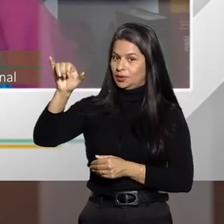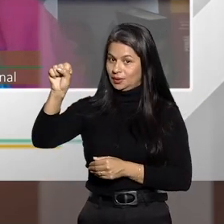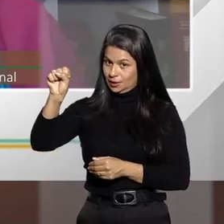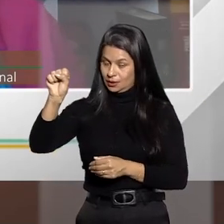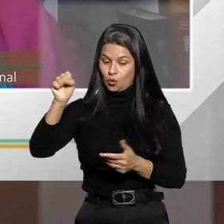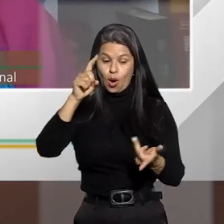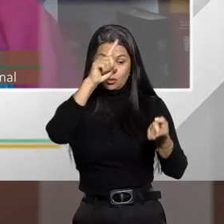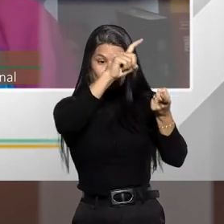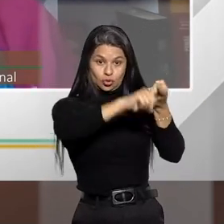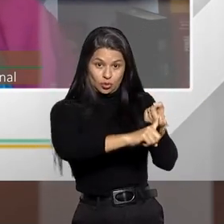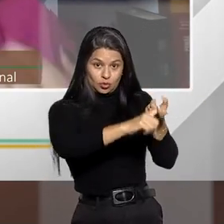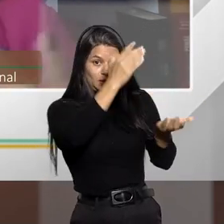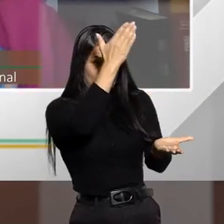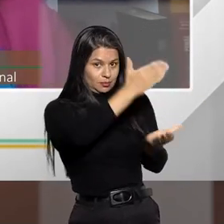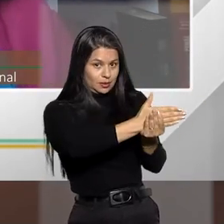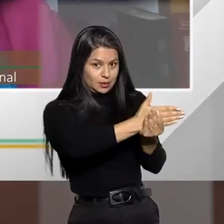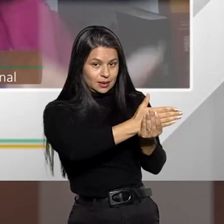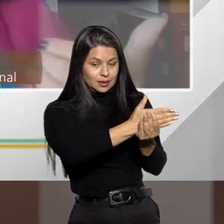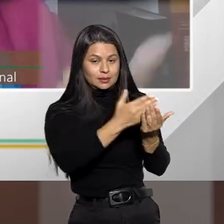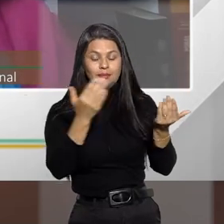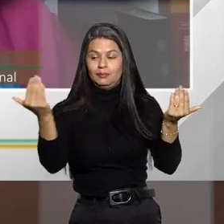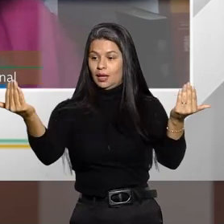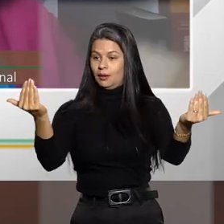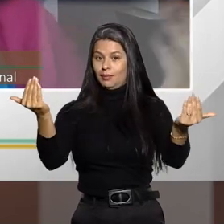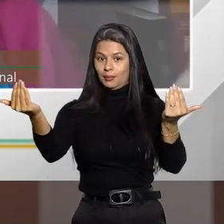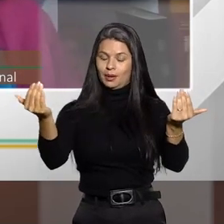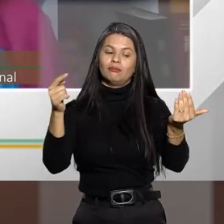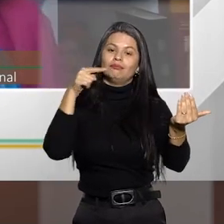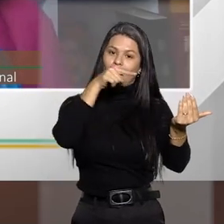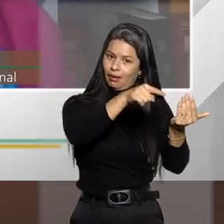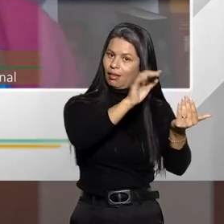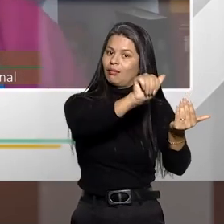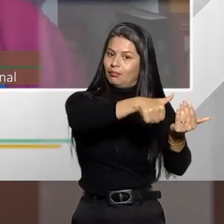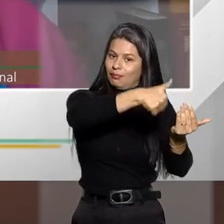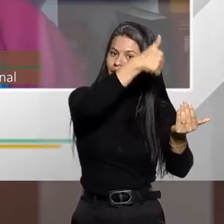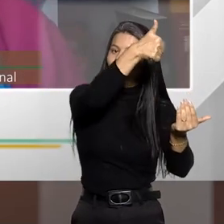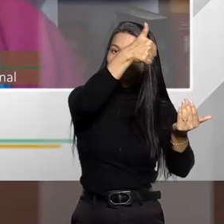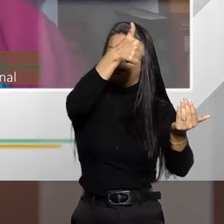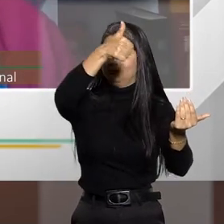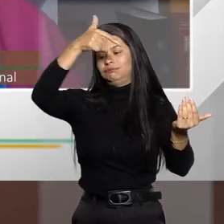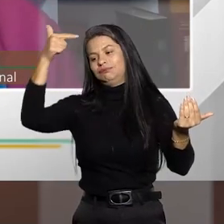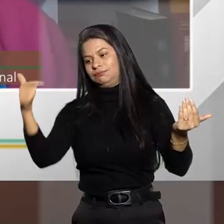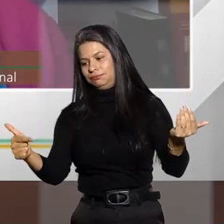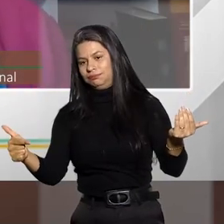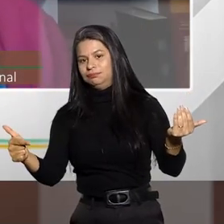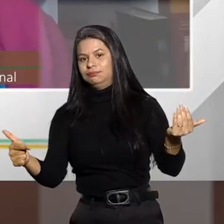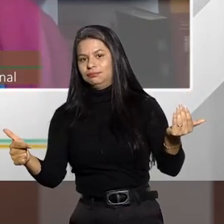processo, a suspensão condicional do processo é infinitamente mais benéfica do que o sursi penal.